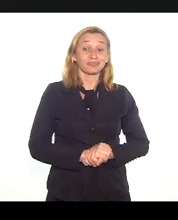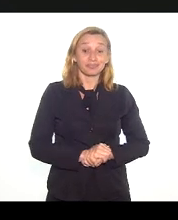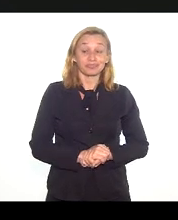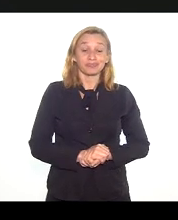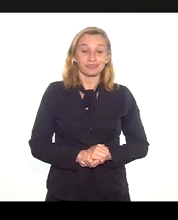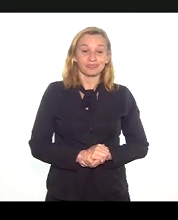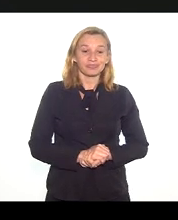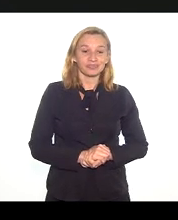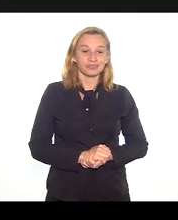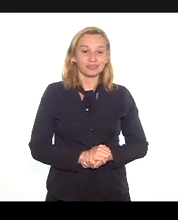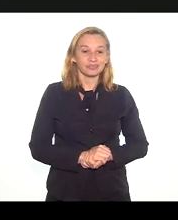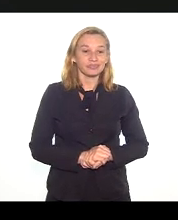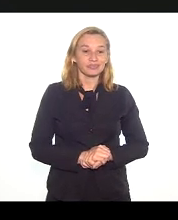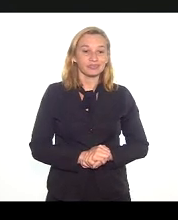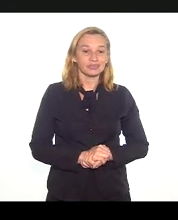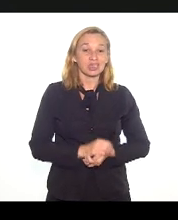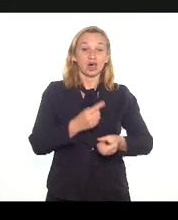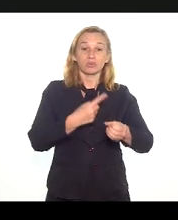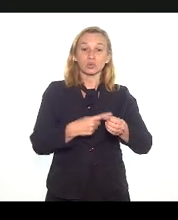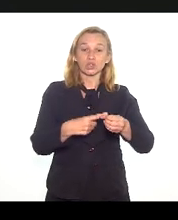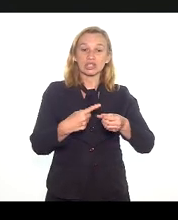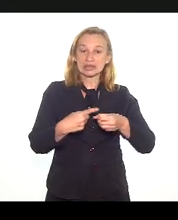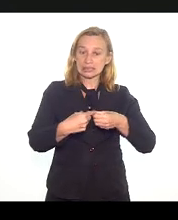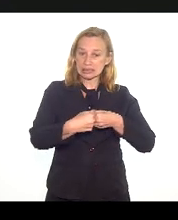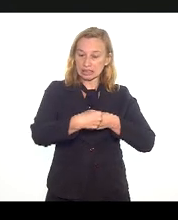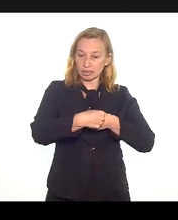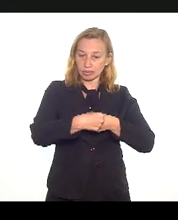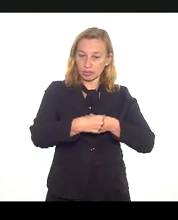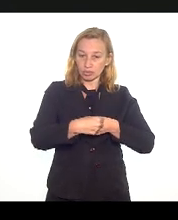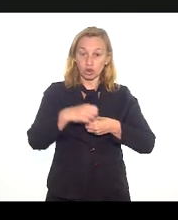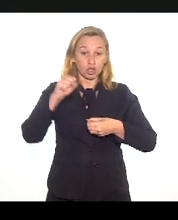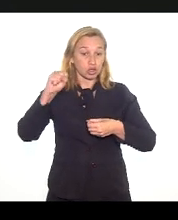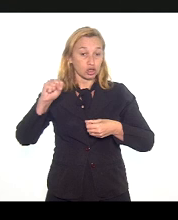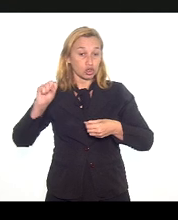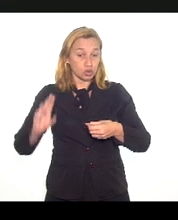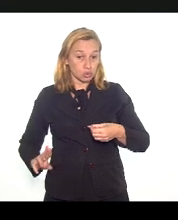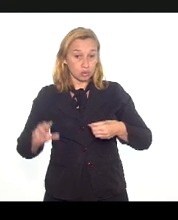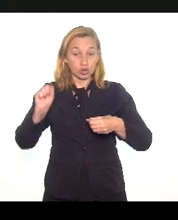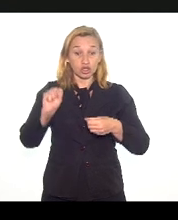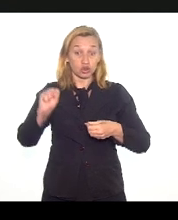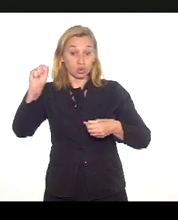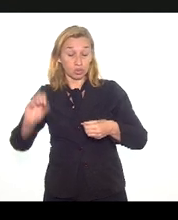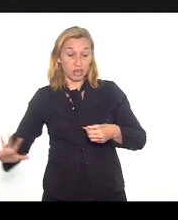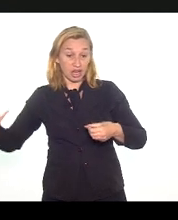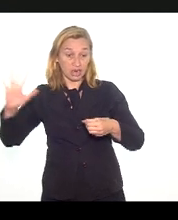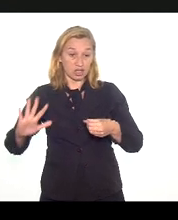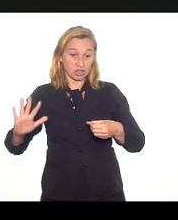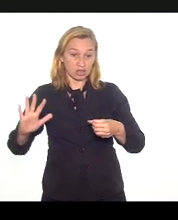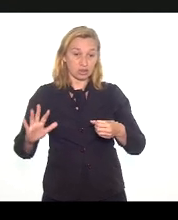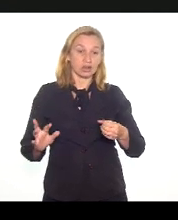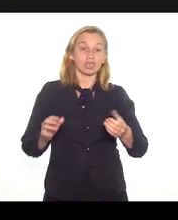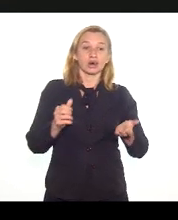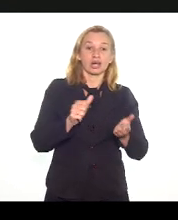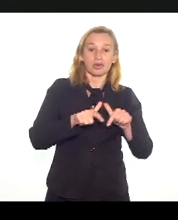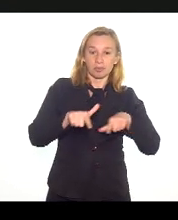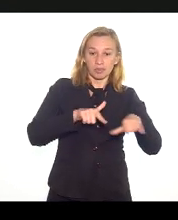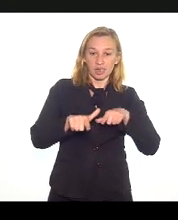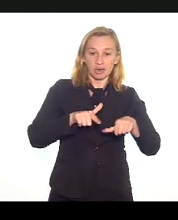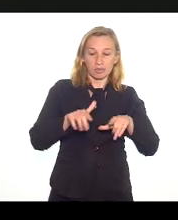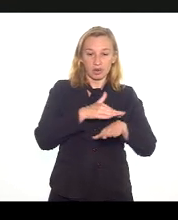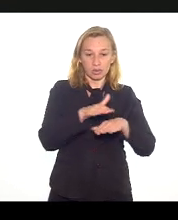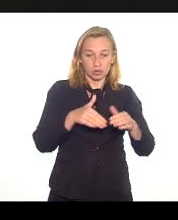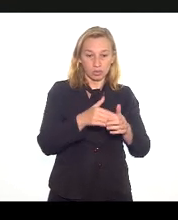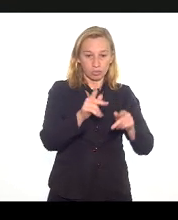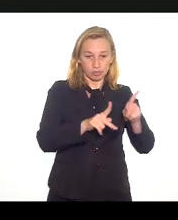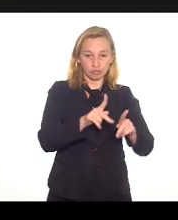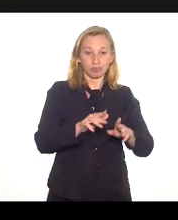são os municípios sul e sudeste com mais de cb habitantes, com melhor relação emprego privado e população. O que